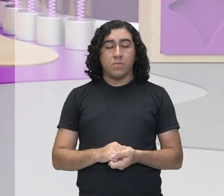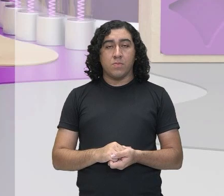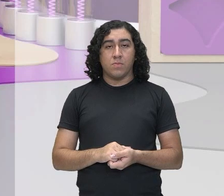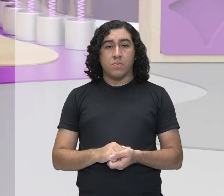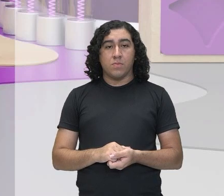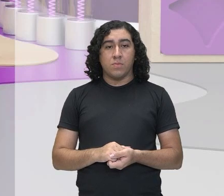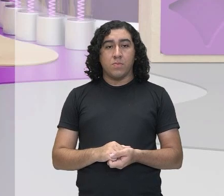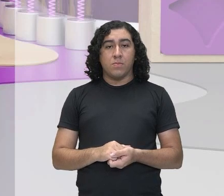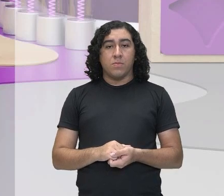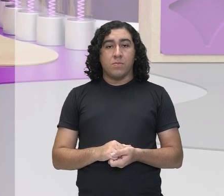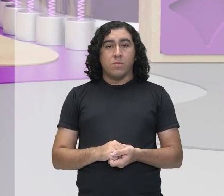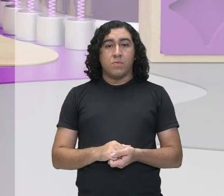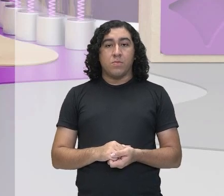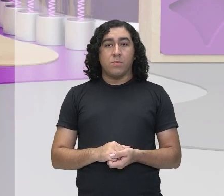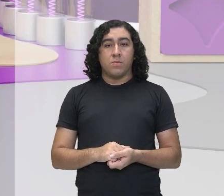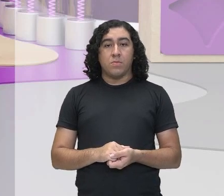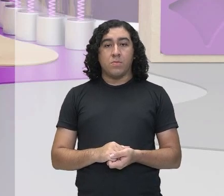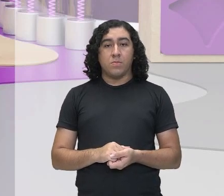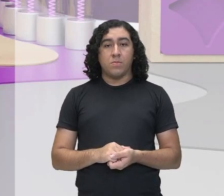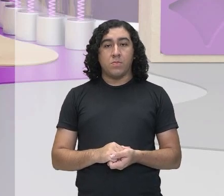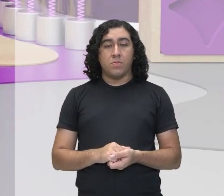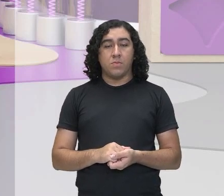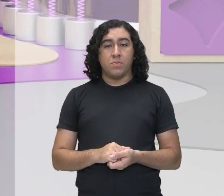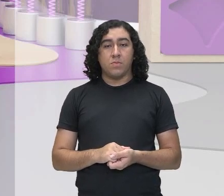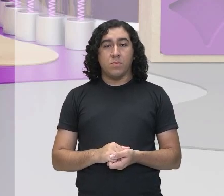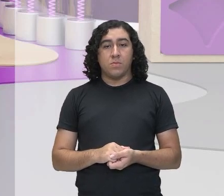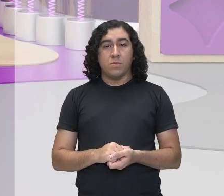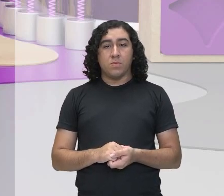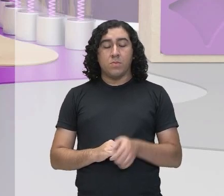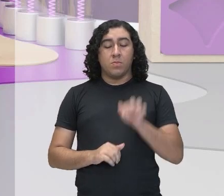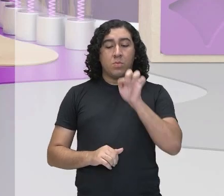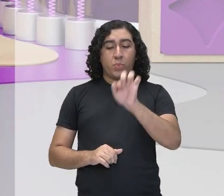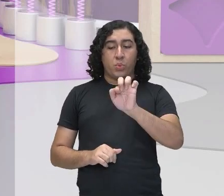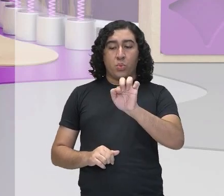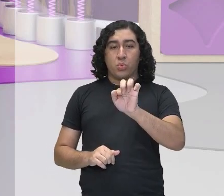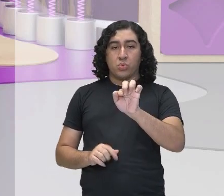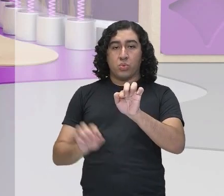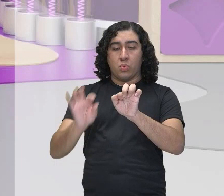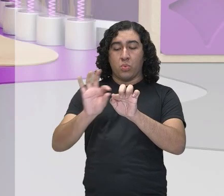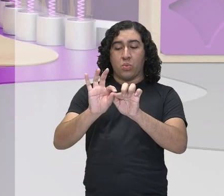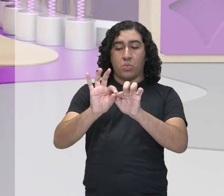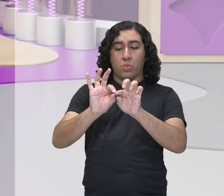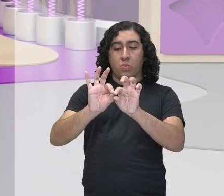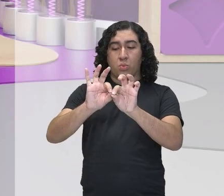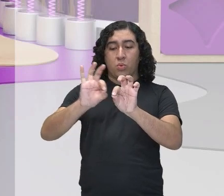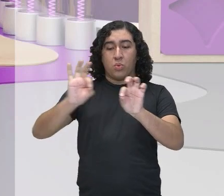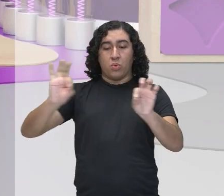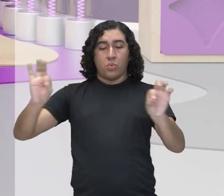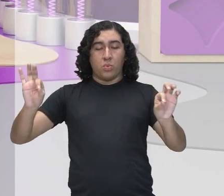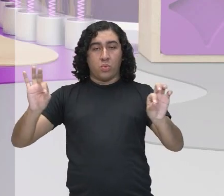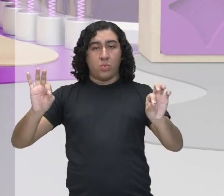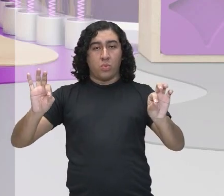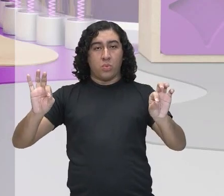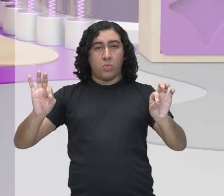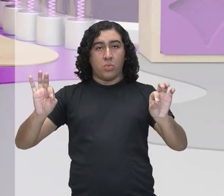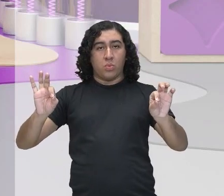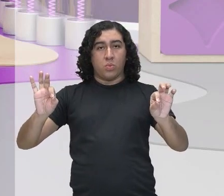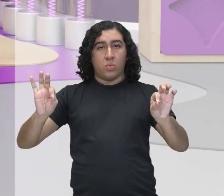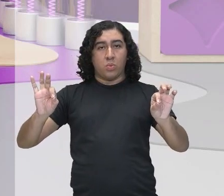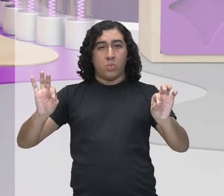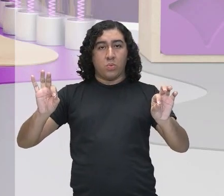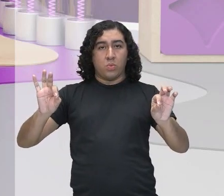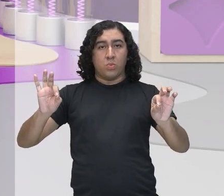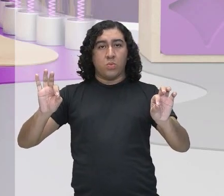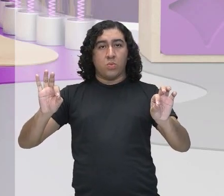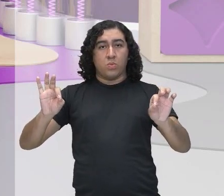outra extremidade, esse segmento passando pelo centro, tá? Ali, ó, que tá de preto, né? Um pontinho preto